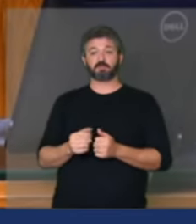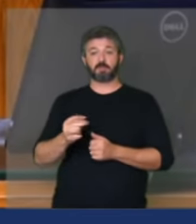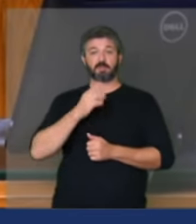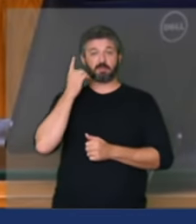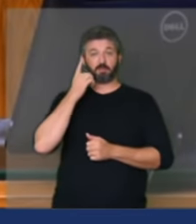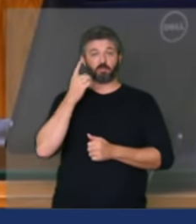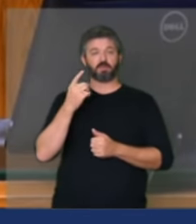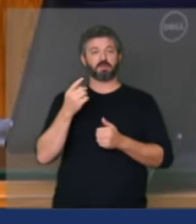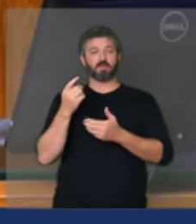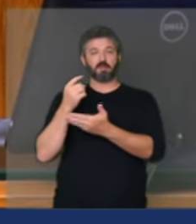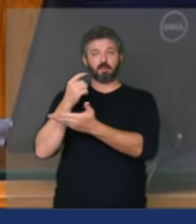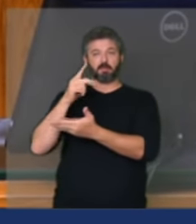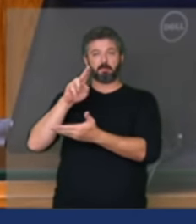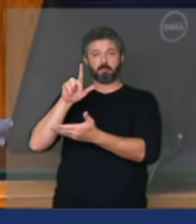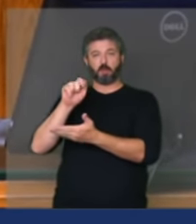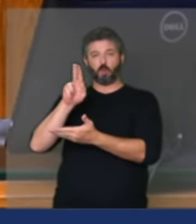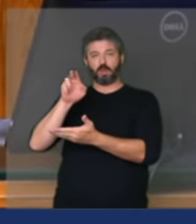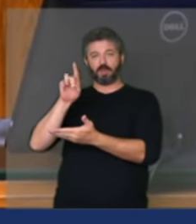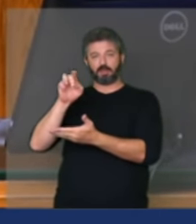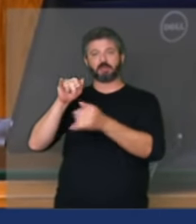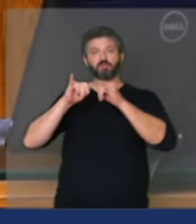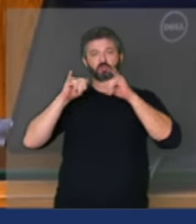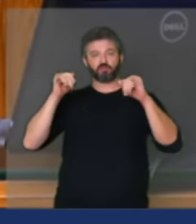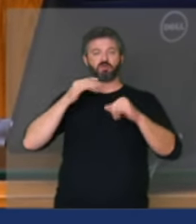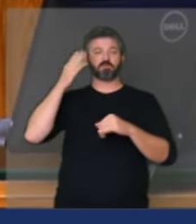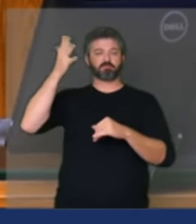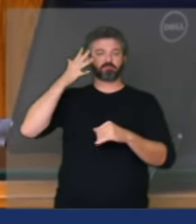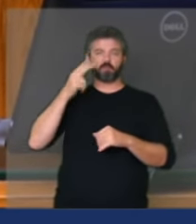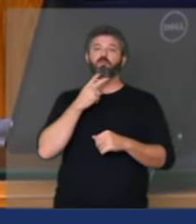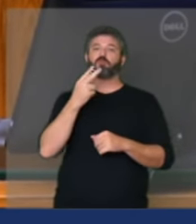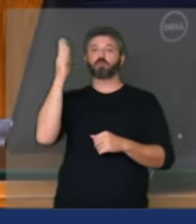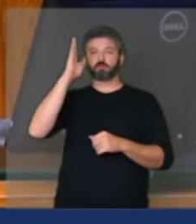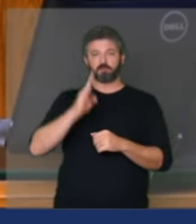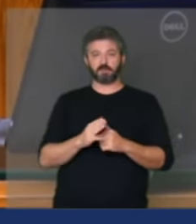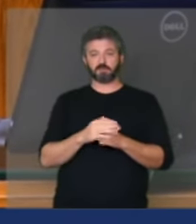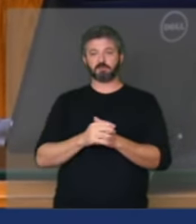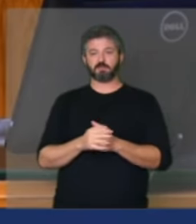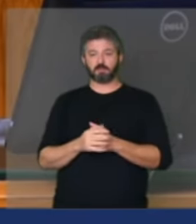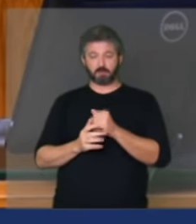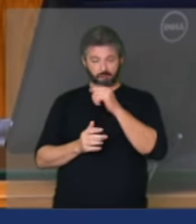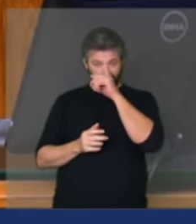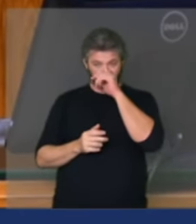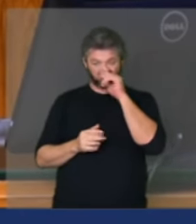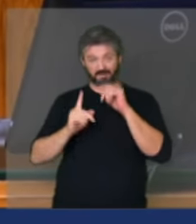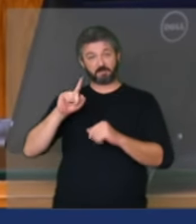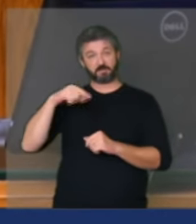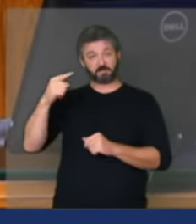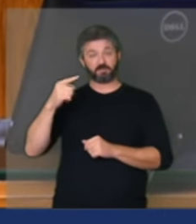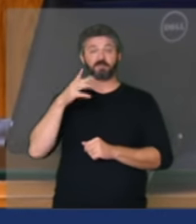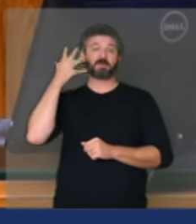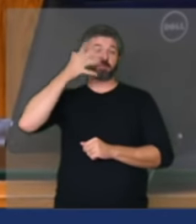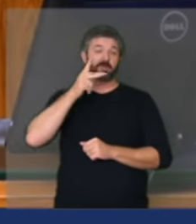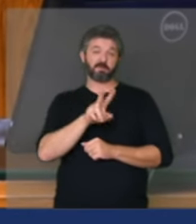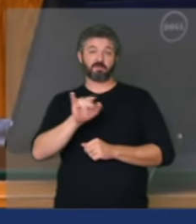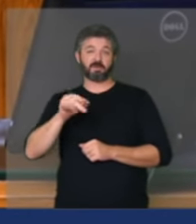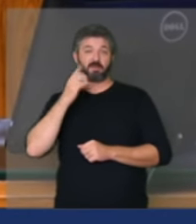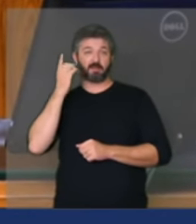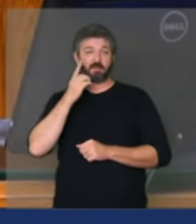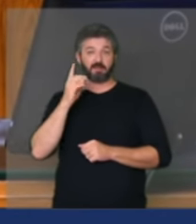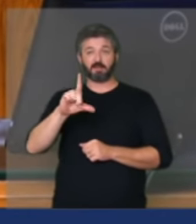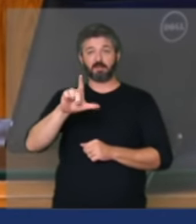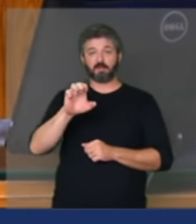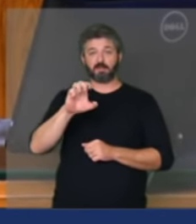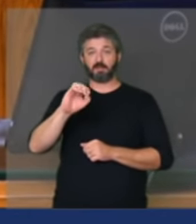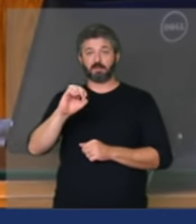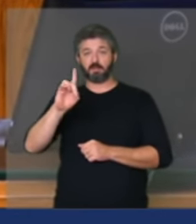Guedes constarão da voz do Brasil pelo requerimento feito pelo parlamentar próximo orador inscrito deputado Léo de